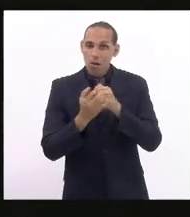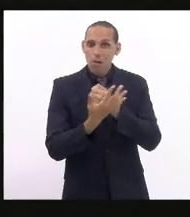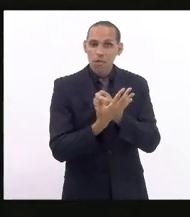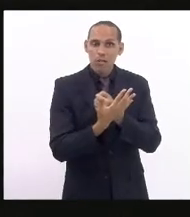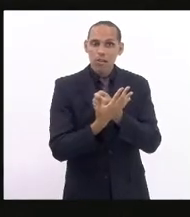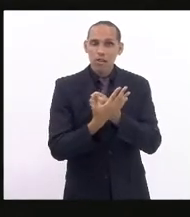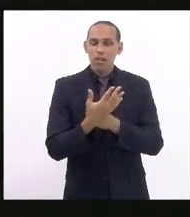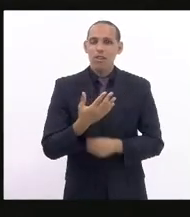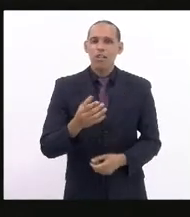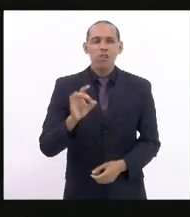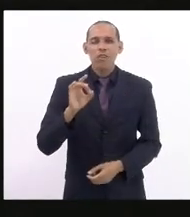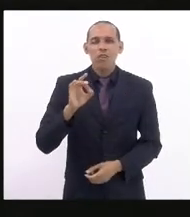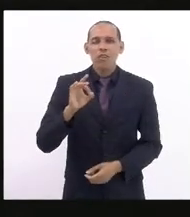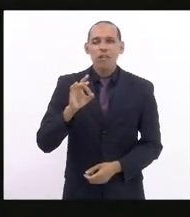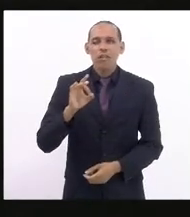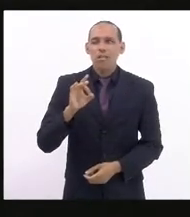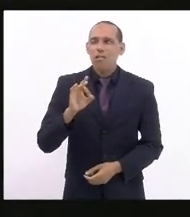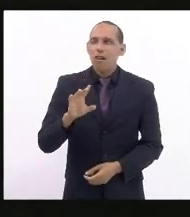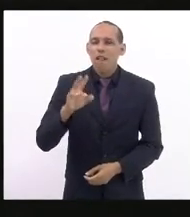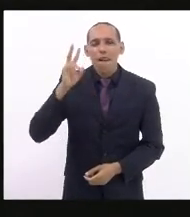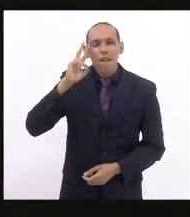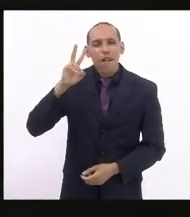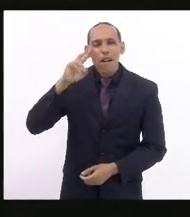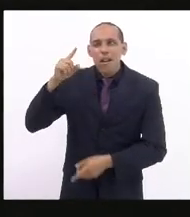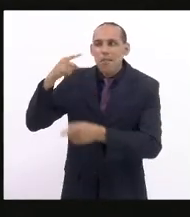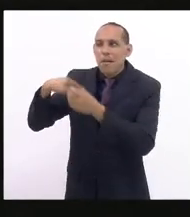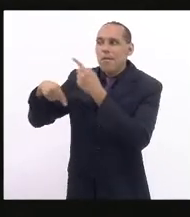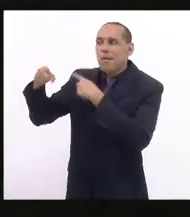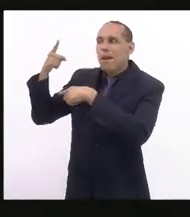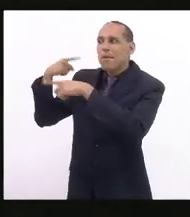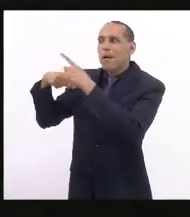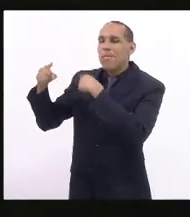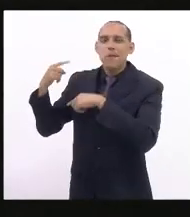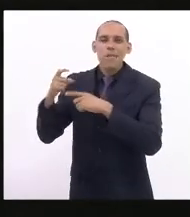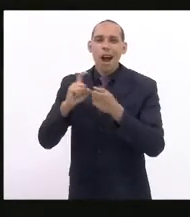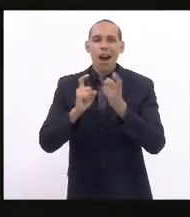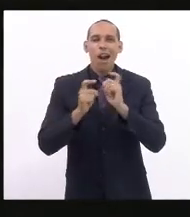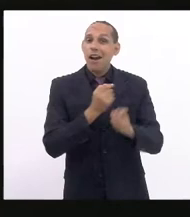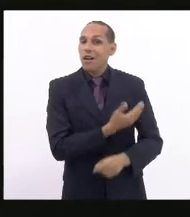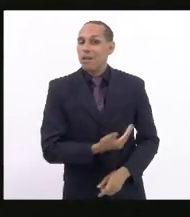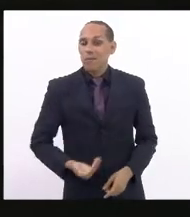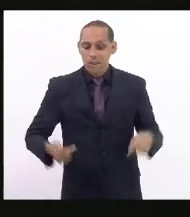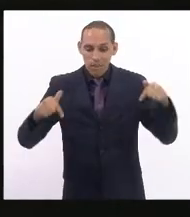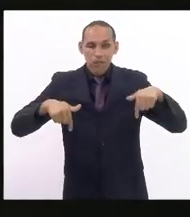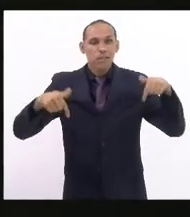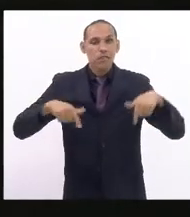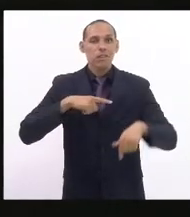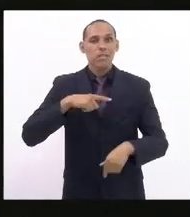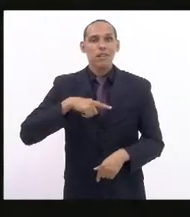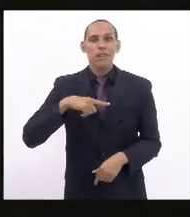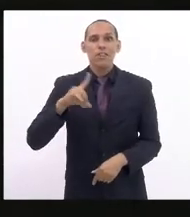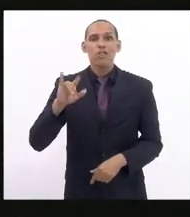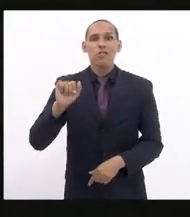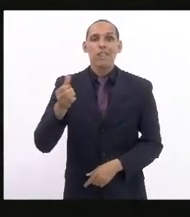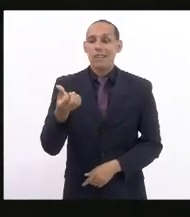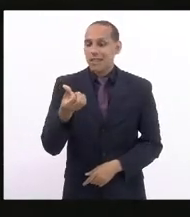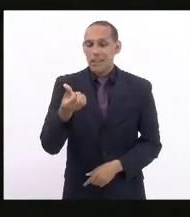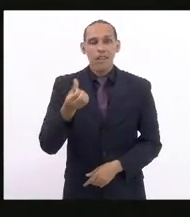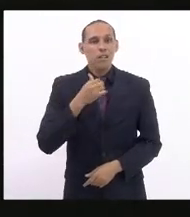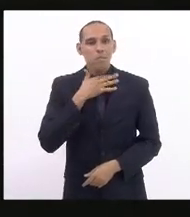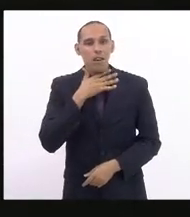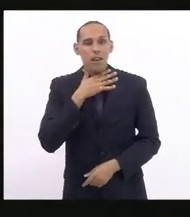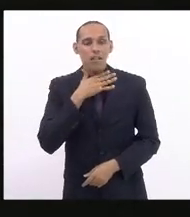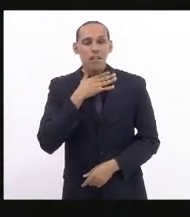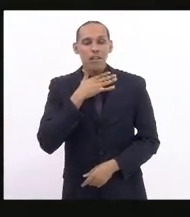talvez fosse hora de voltar no tempo também e lembrar da nossa audiência pública, que ocorreu aqui no dia 6 de março.